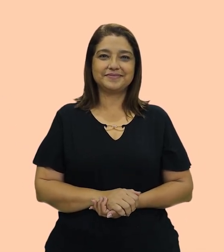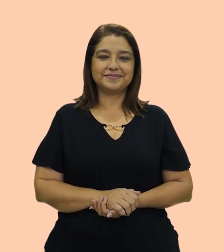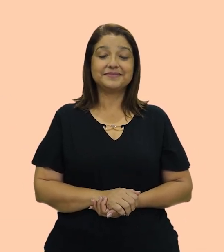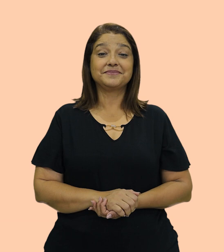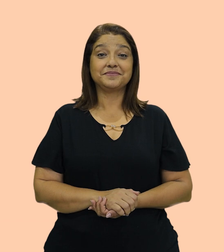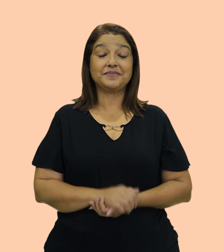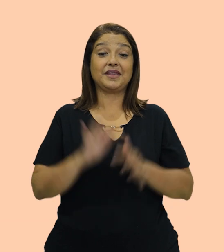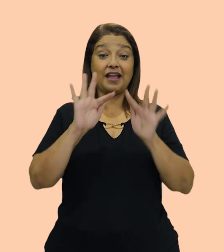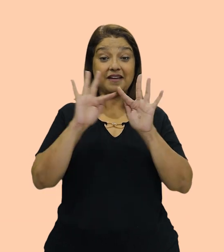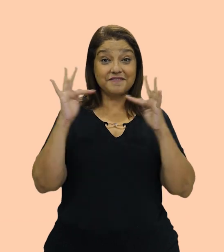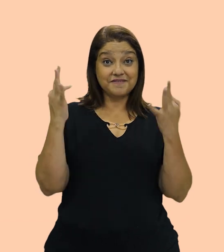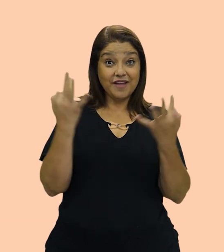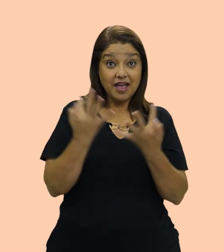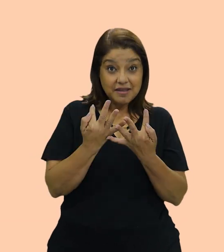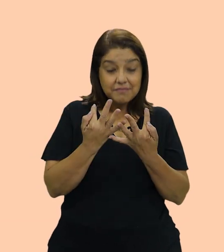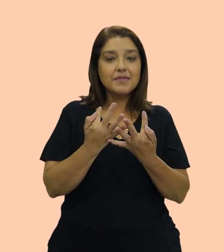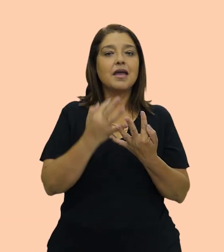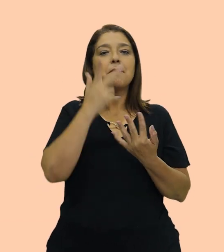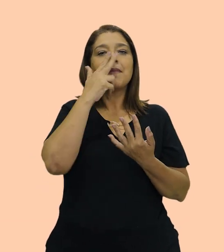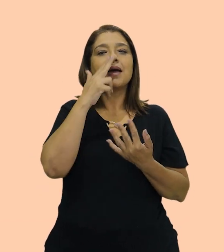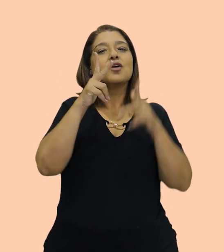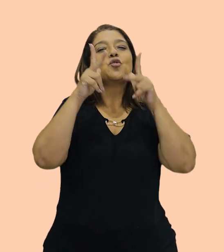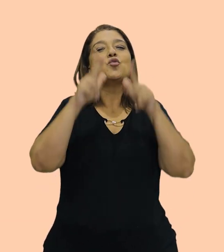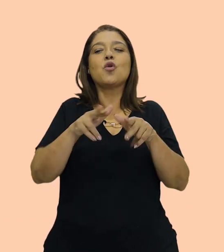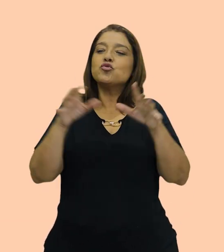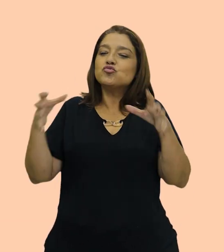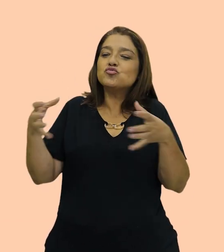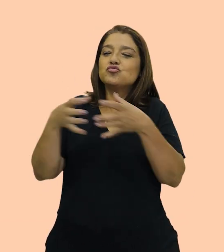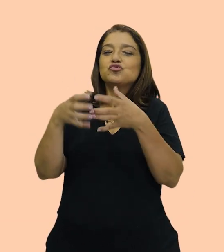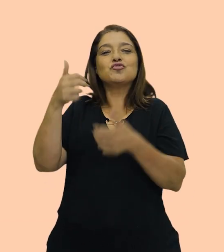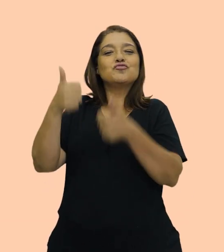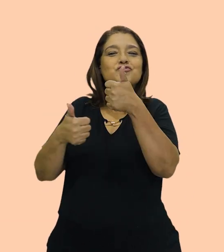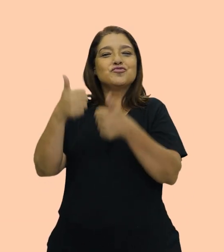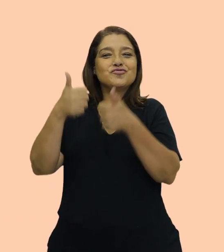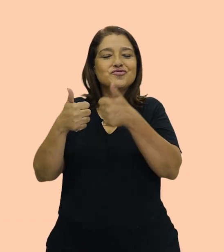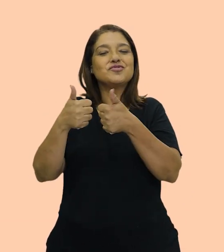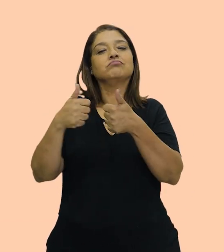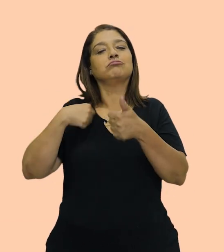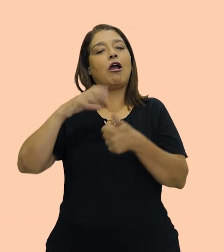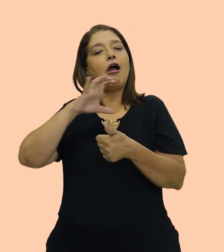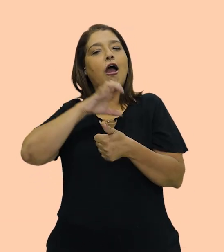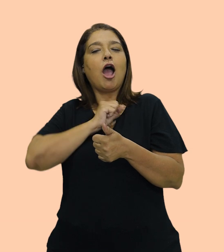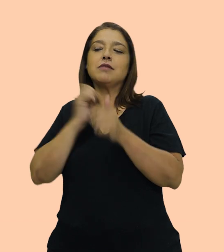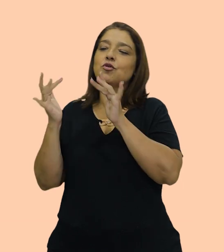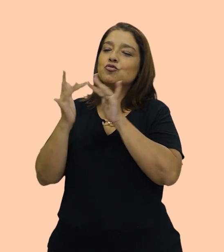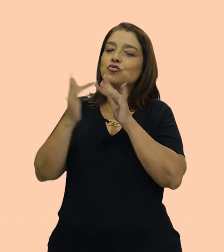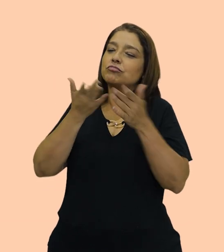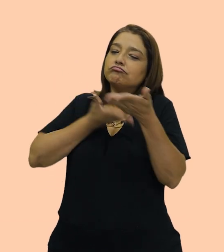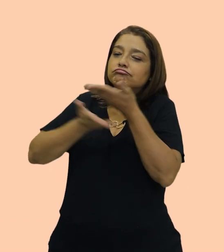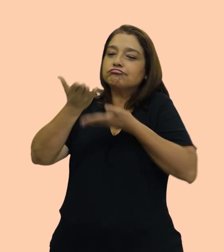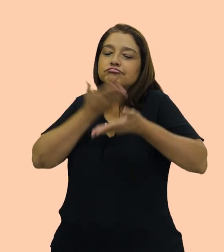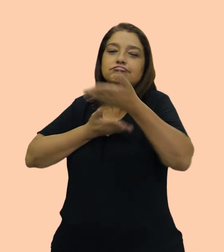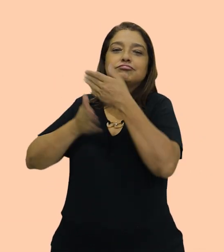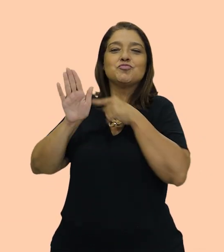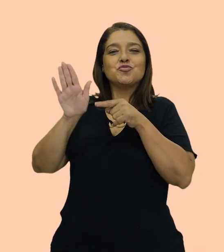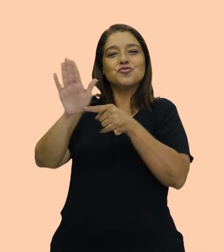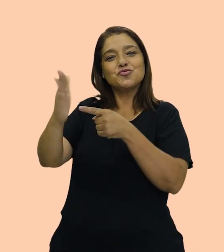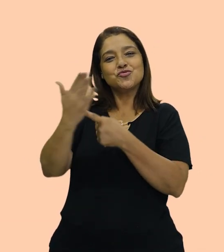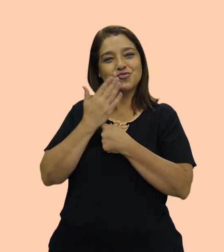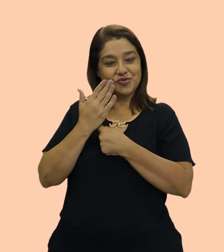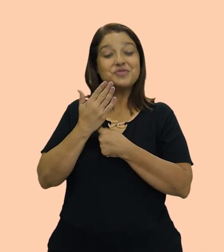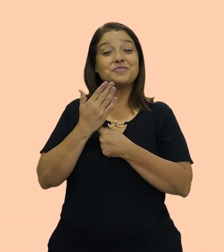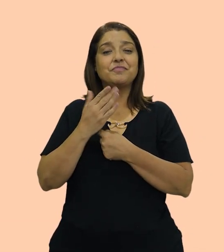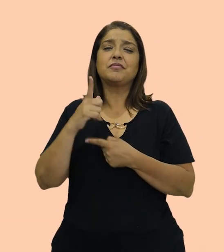família é como um time. É composta por pessoas que se amam e cuidam umas das outras. Tem